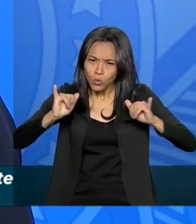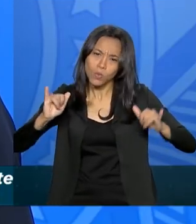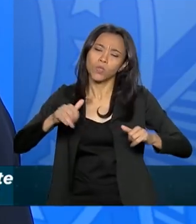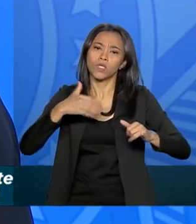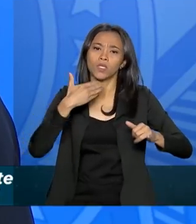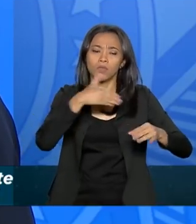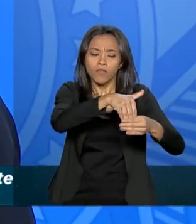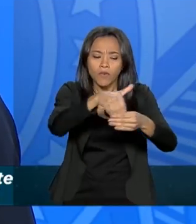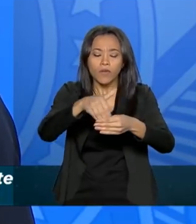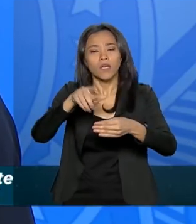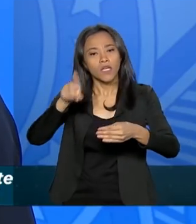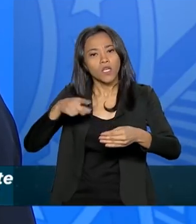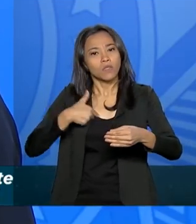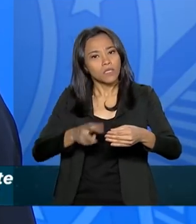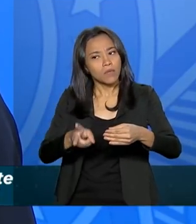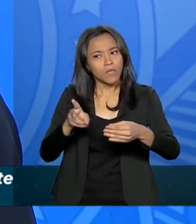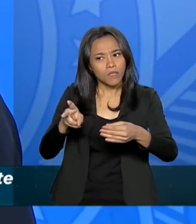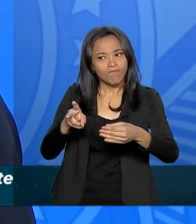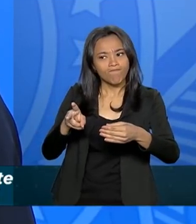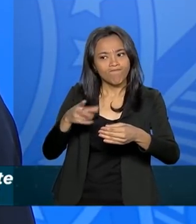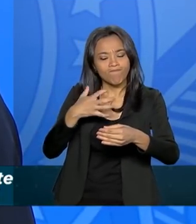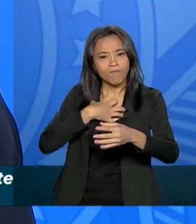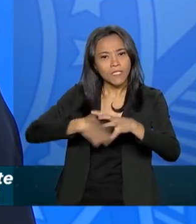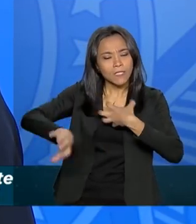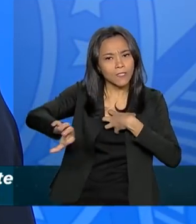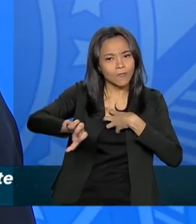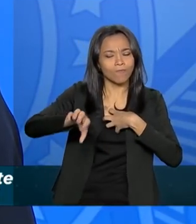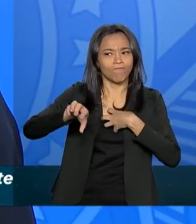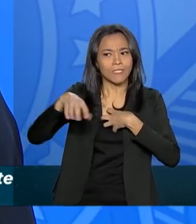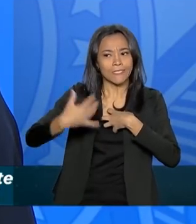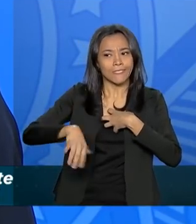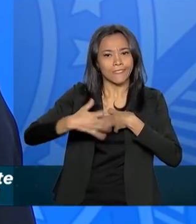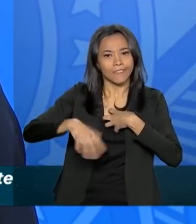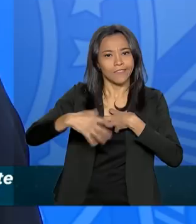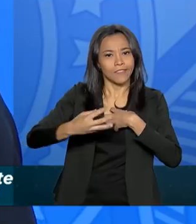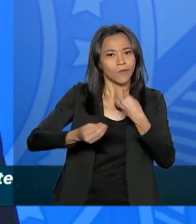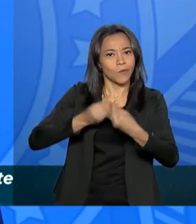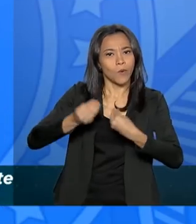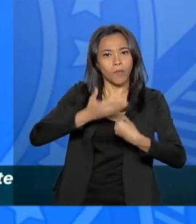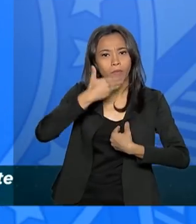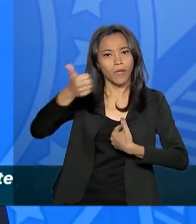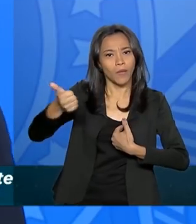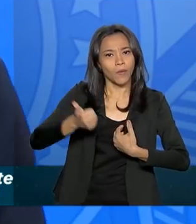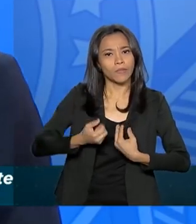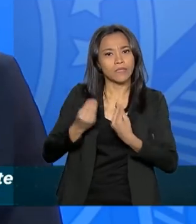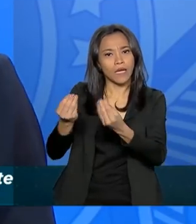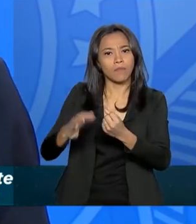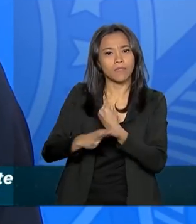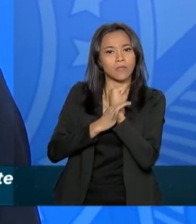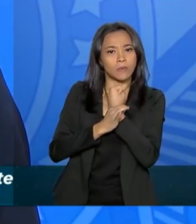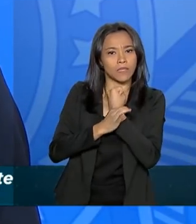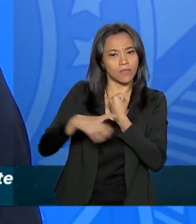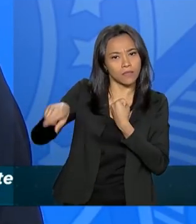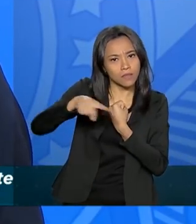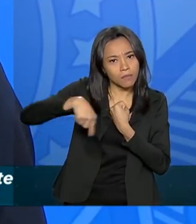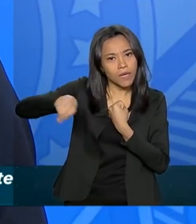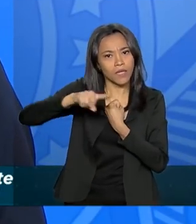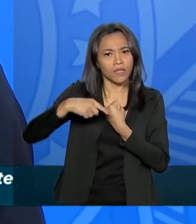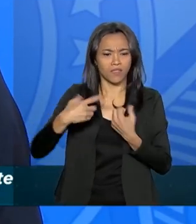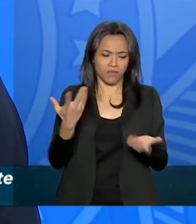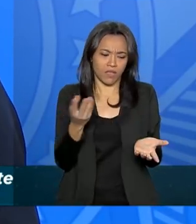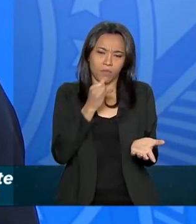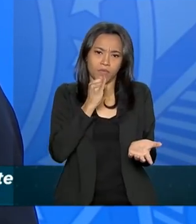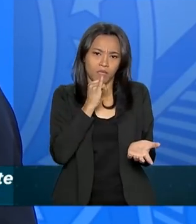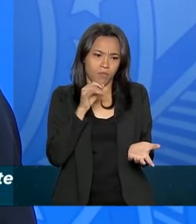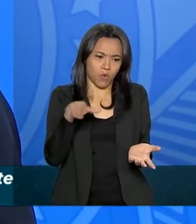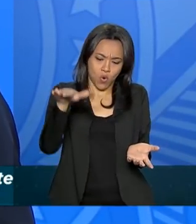no lugar de quem está cumprindo aquela missão para ver de que maneira nós poderemos dar garantia a ele. Eu costumo dizer, não é justo você